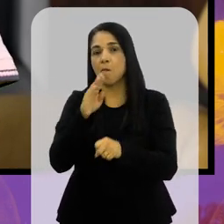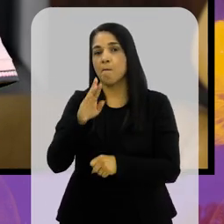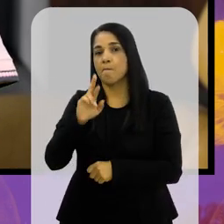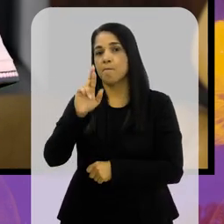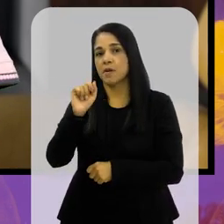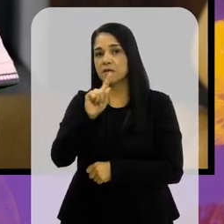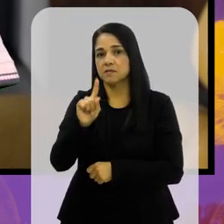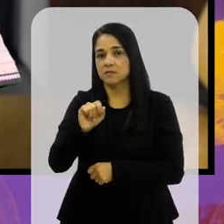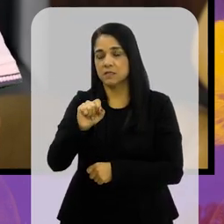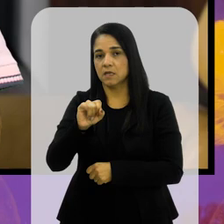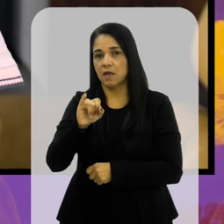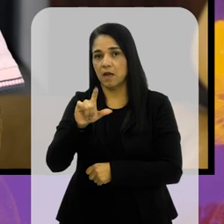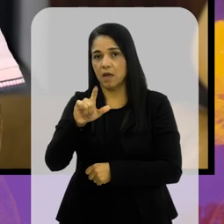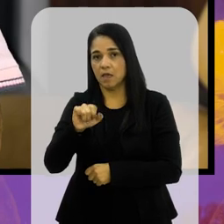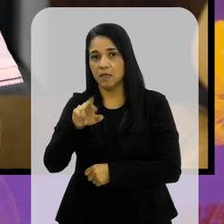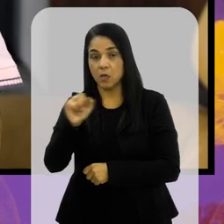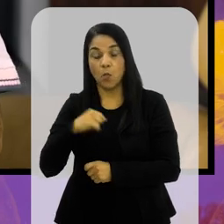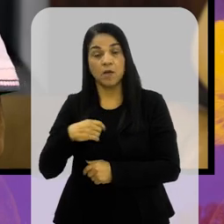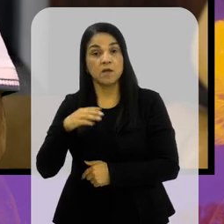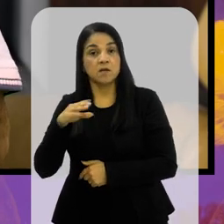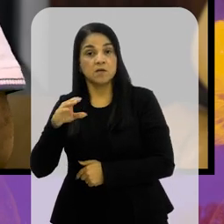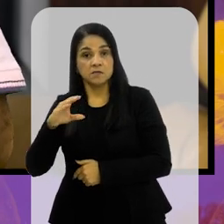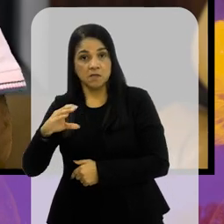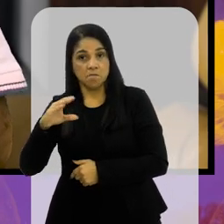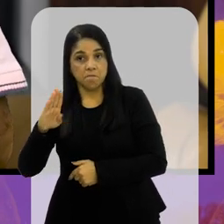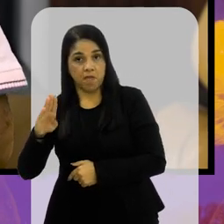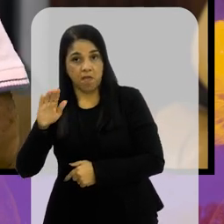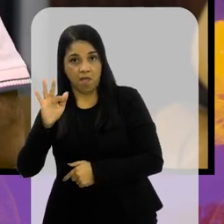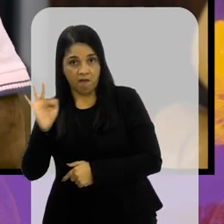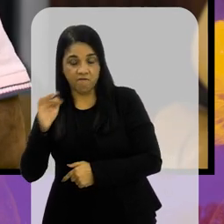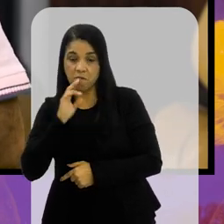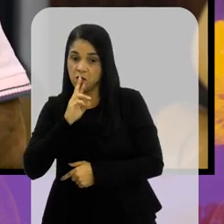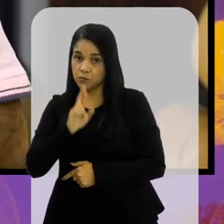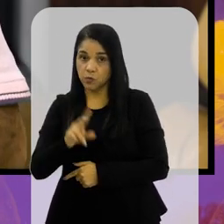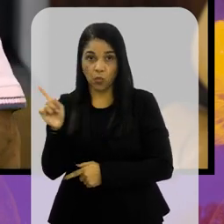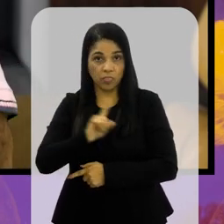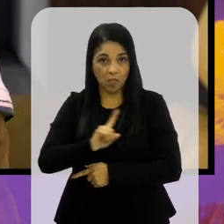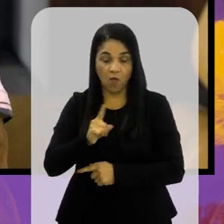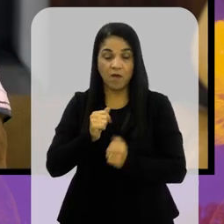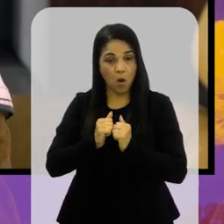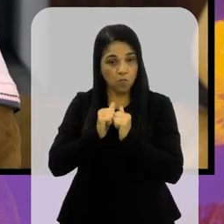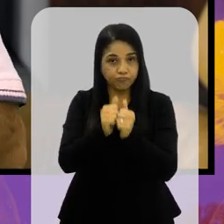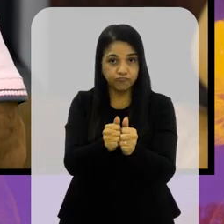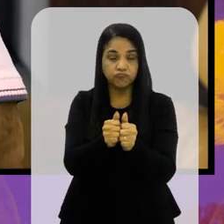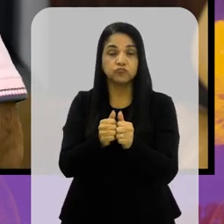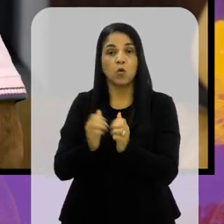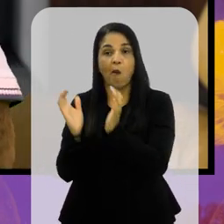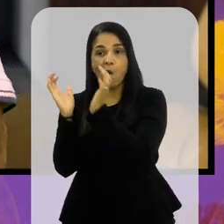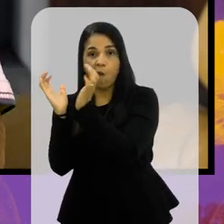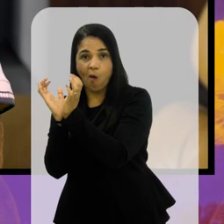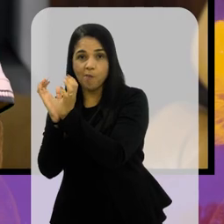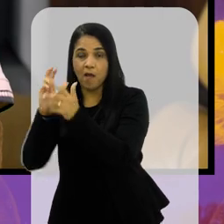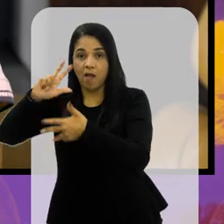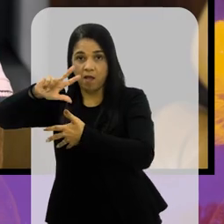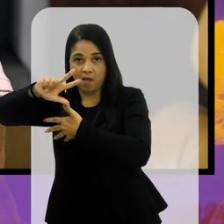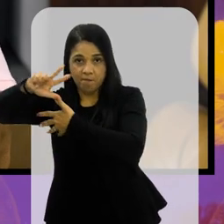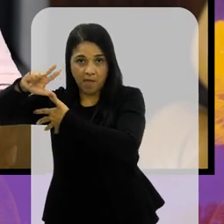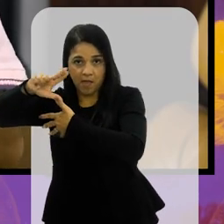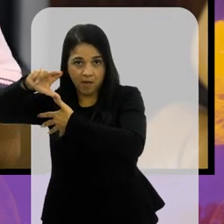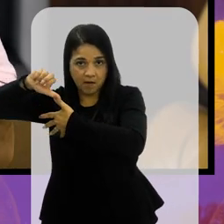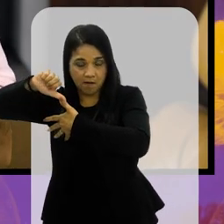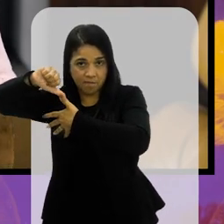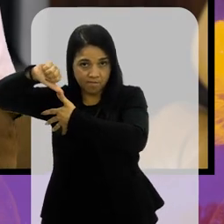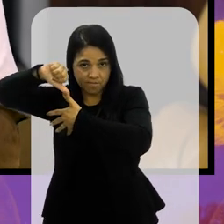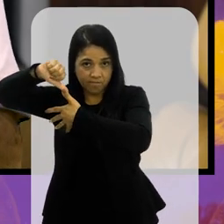Brasileirão da Série A, liderado aí pelo Flamengo. A CBF disse não. O Campeonato vai dar prosseguimento junto com a Copa América.